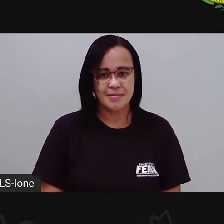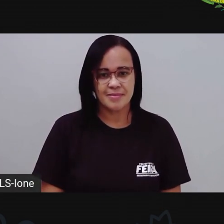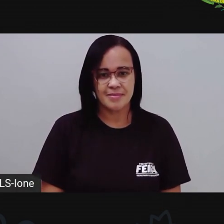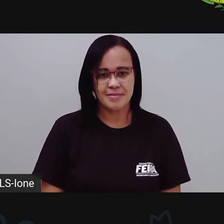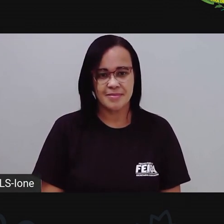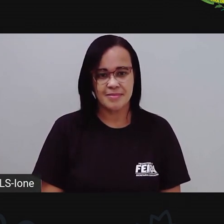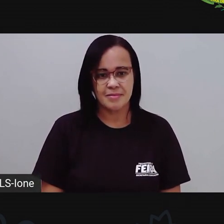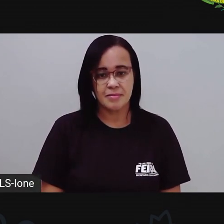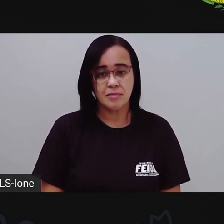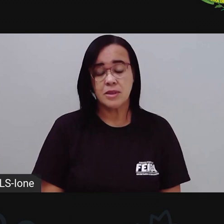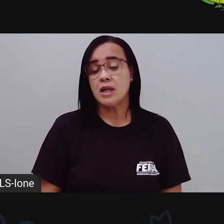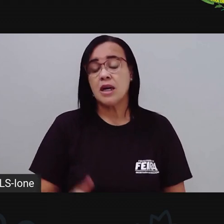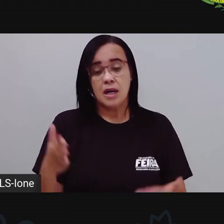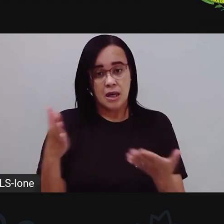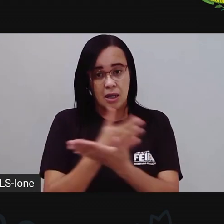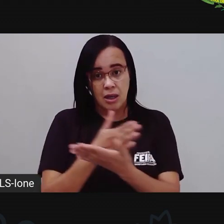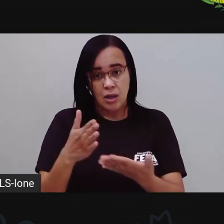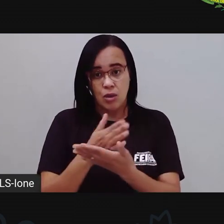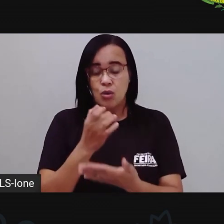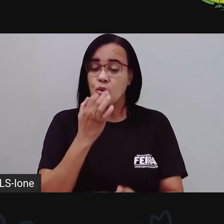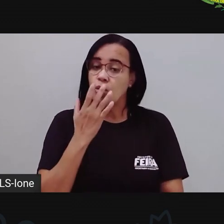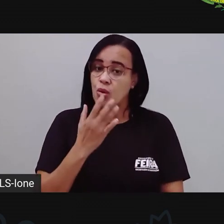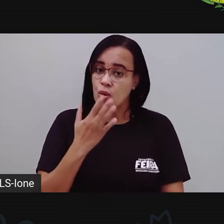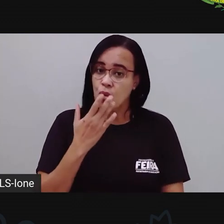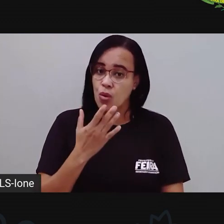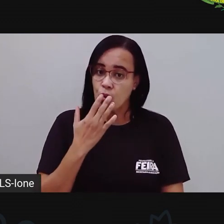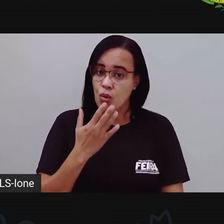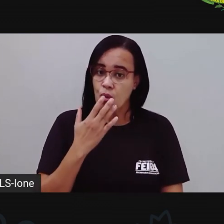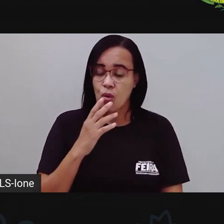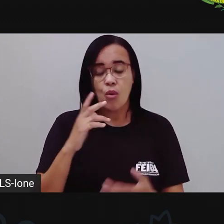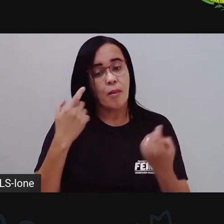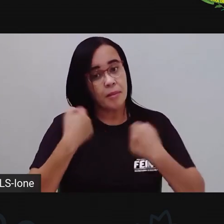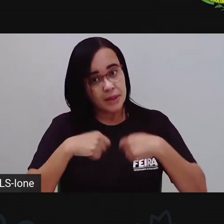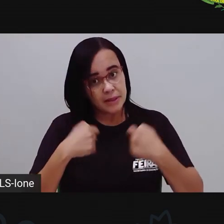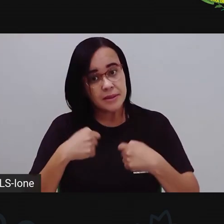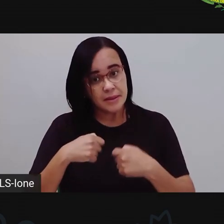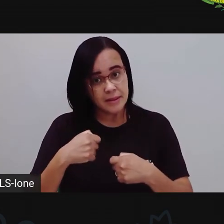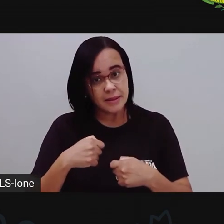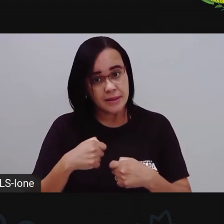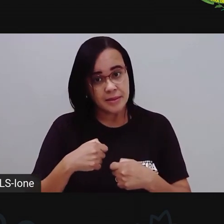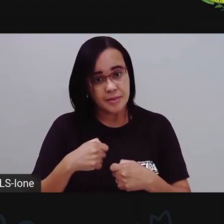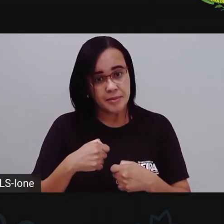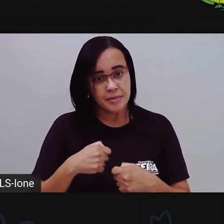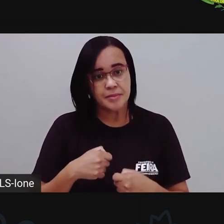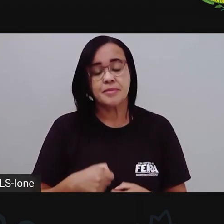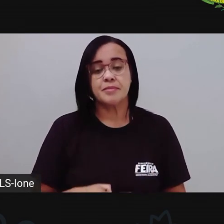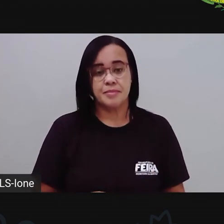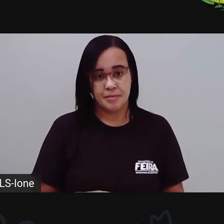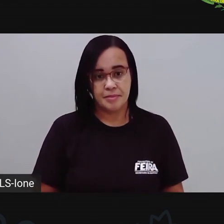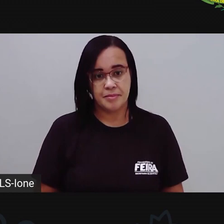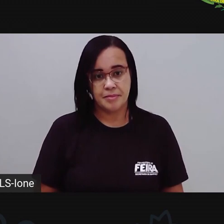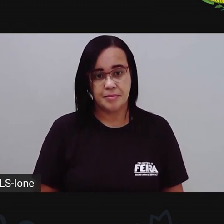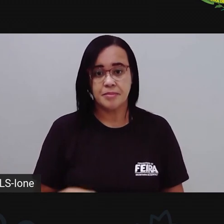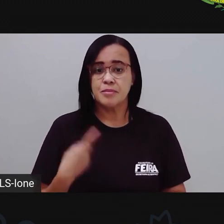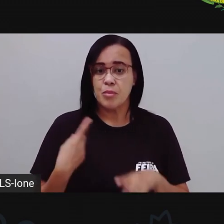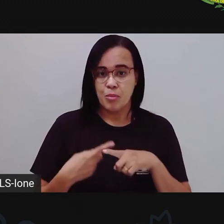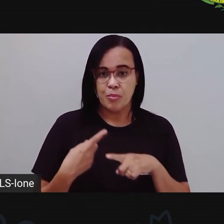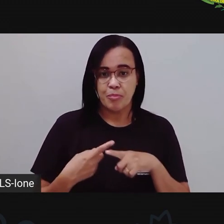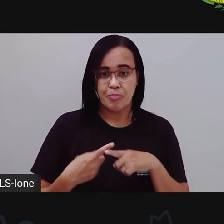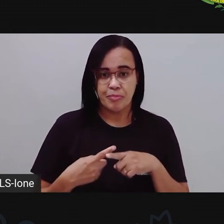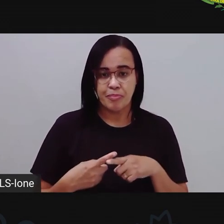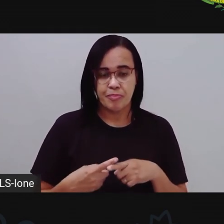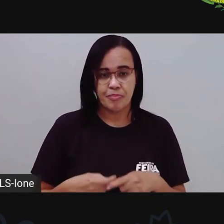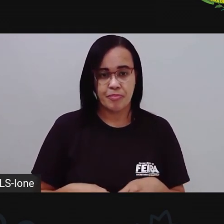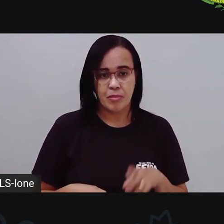Tem cores, né, que você precisa colocar um pouco mais. Por exemplo, aqui, ó, ficou um roxo bem forte. Ó,